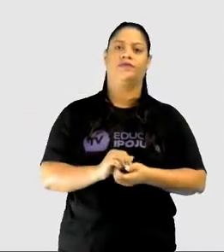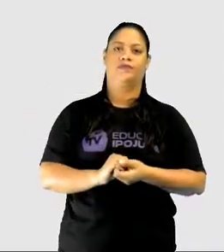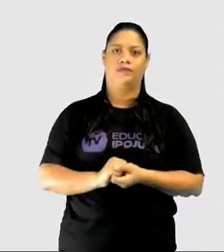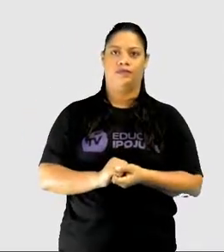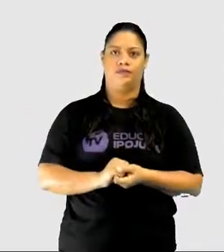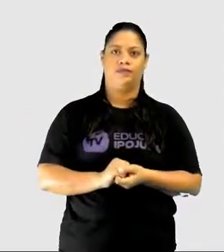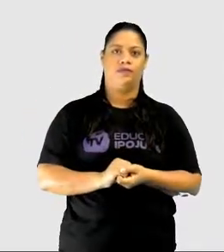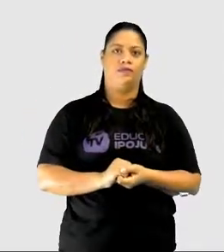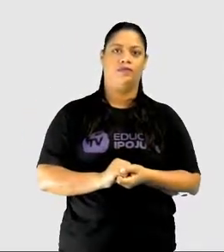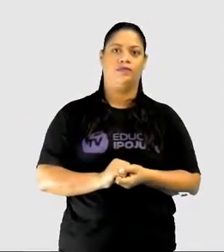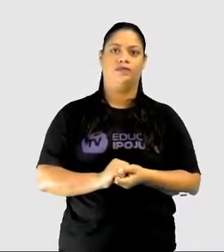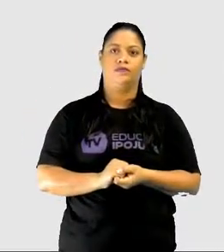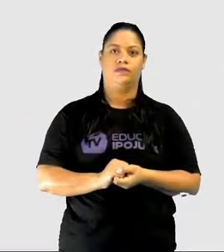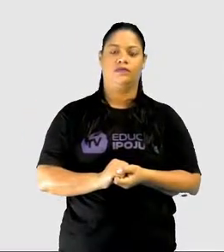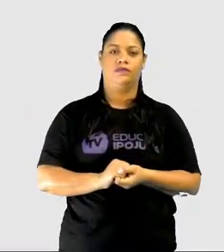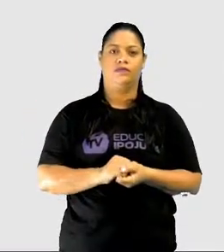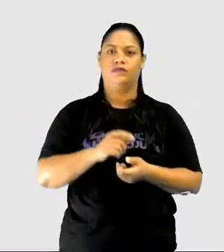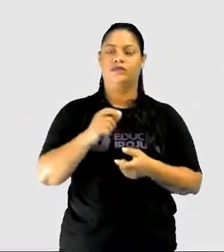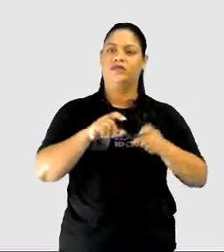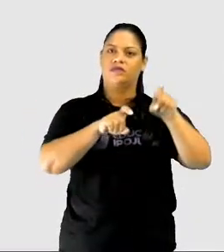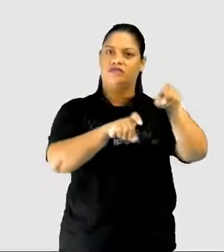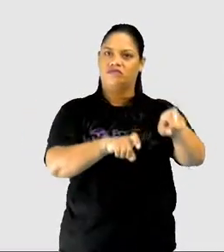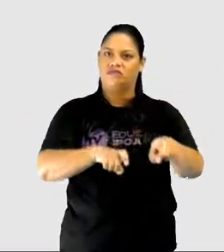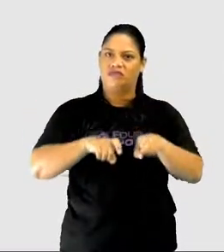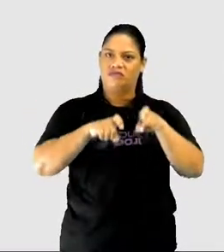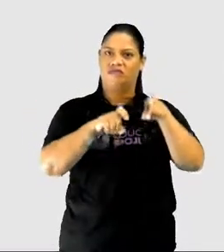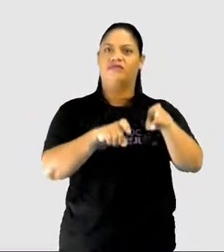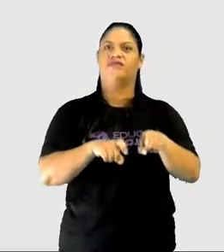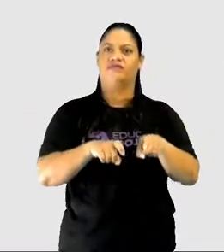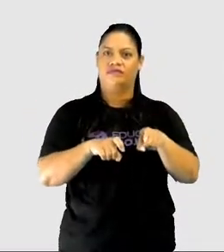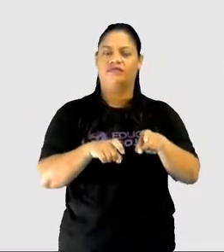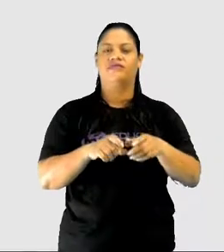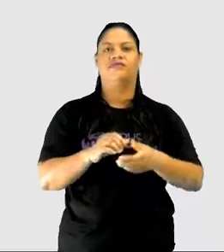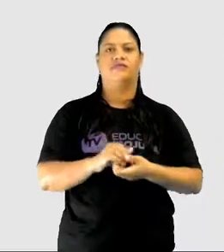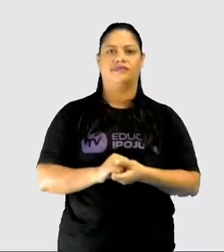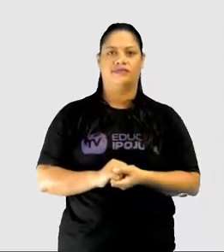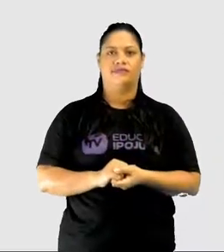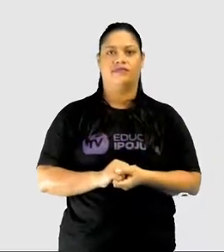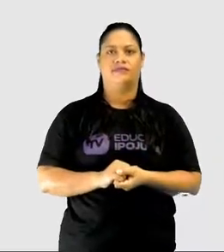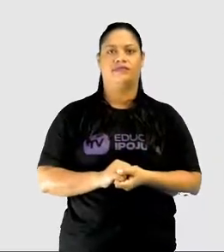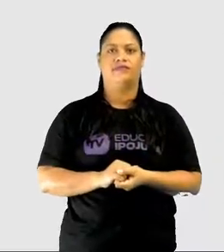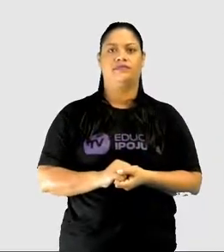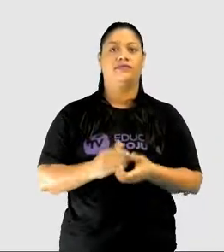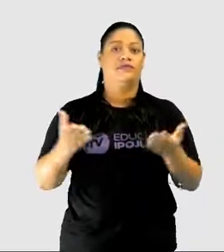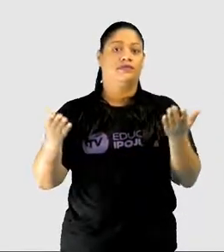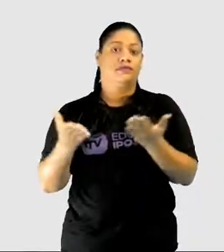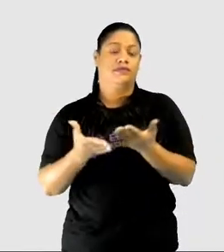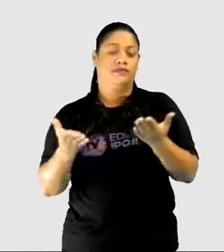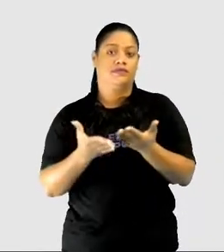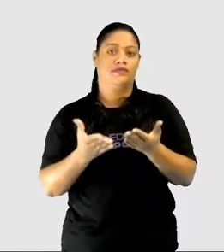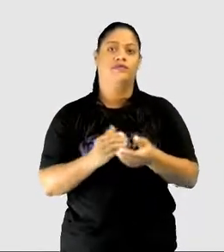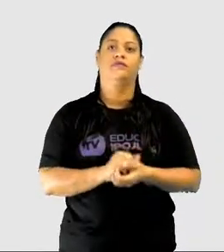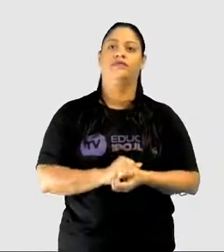Aquelas fazendas que se instalavam antes na região centro-oeste, agora estão entrando na região